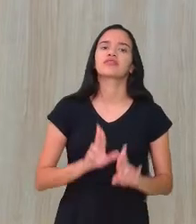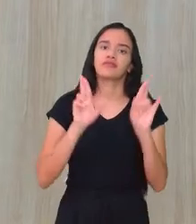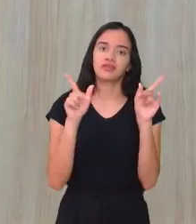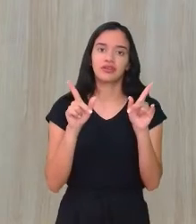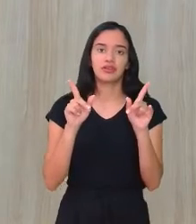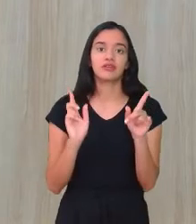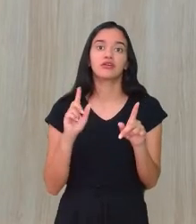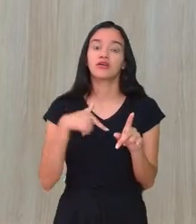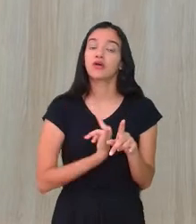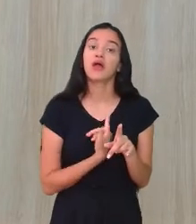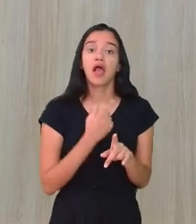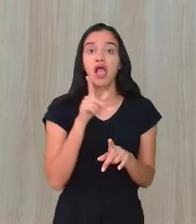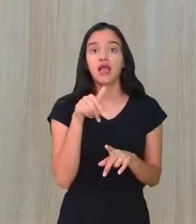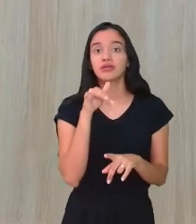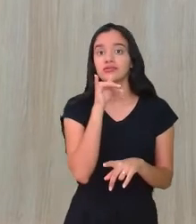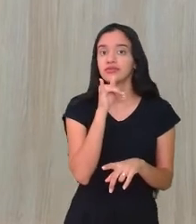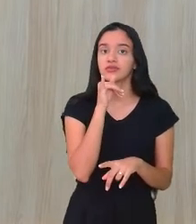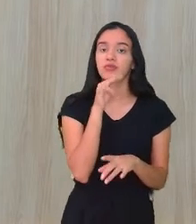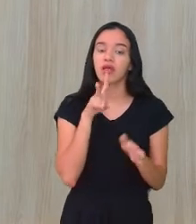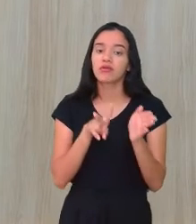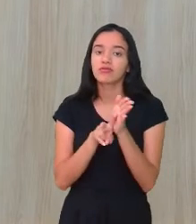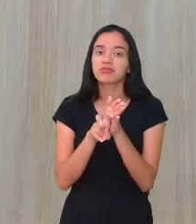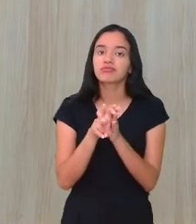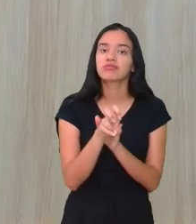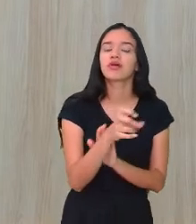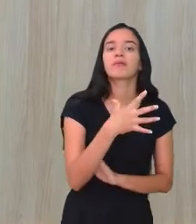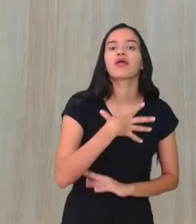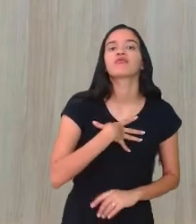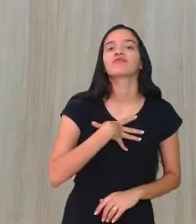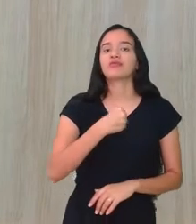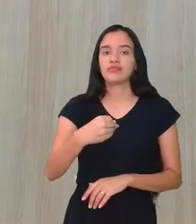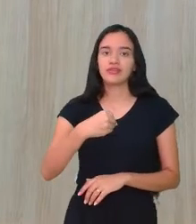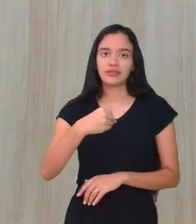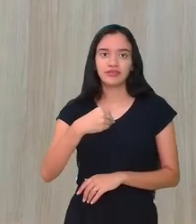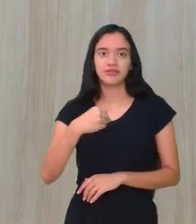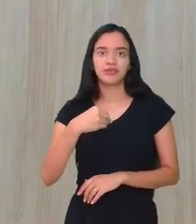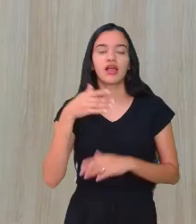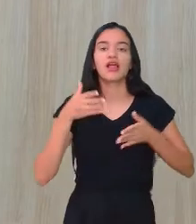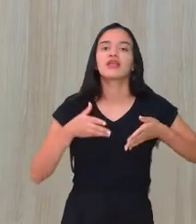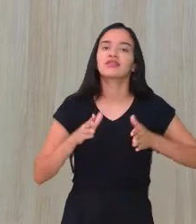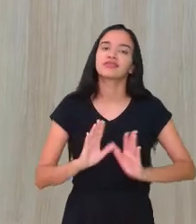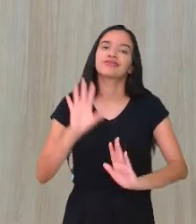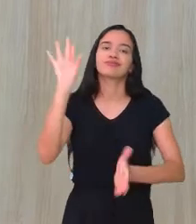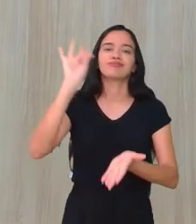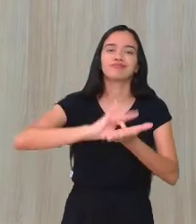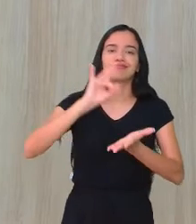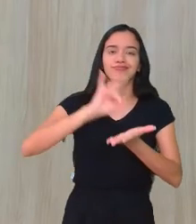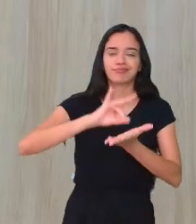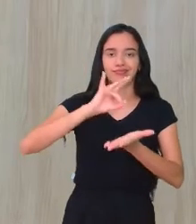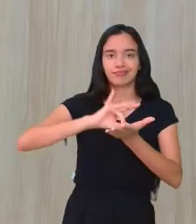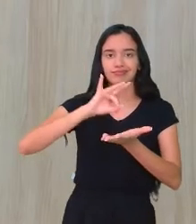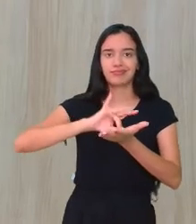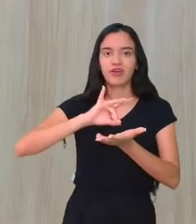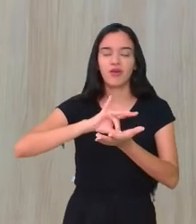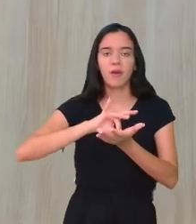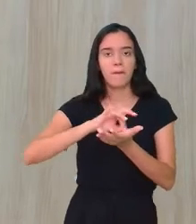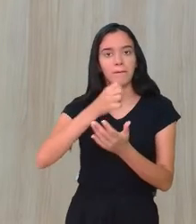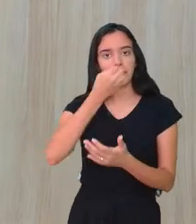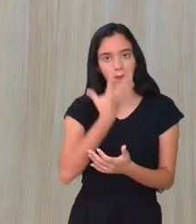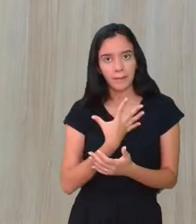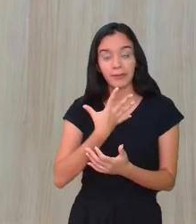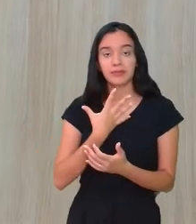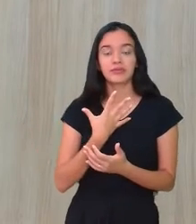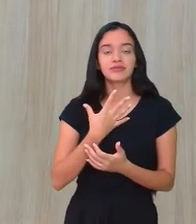para que ela não passe o vírus para o filho que o filho nasça realmente sem ser portador desse